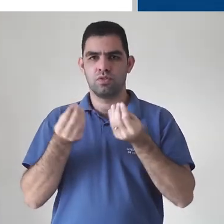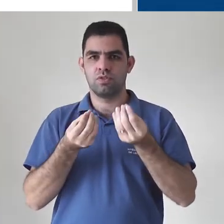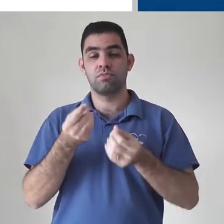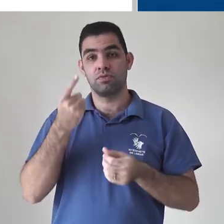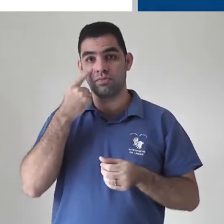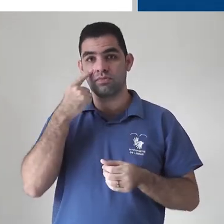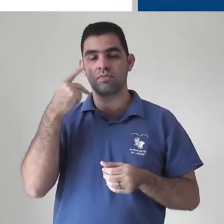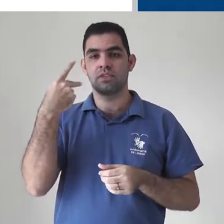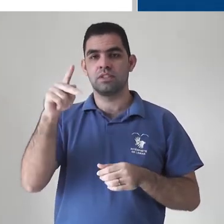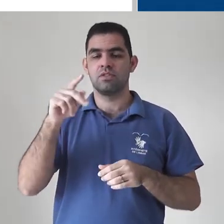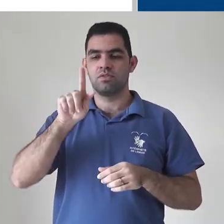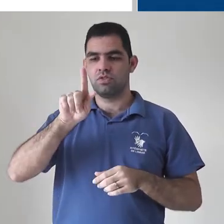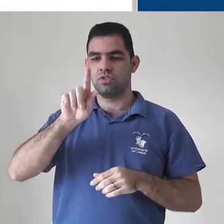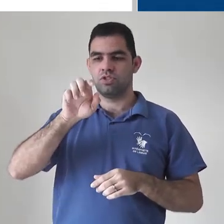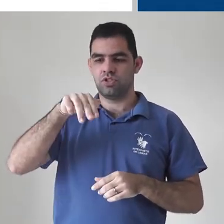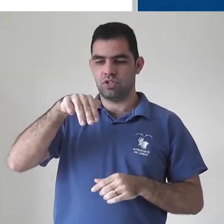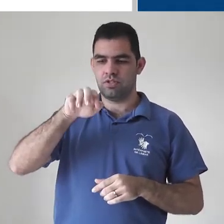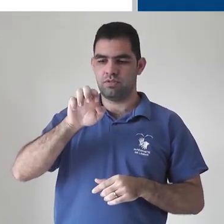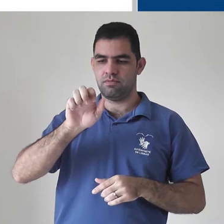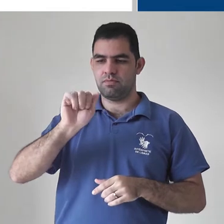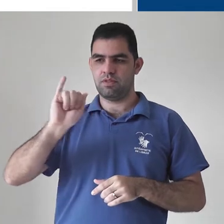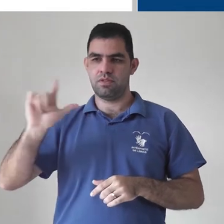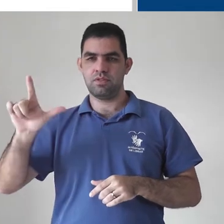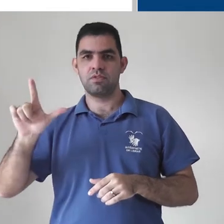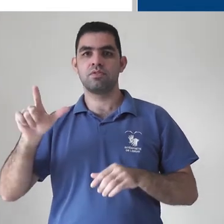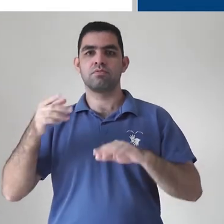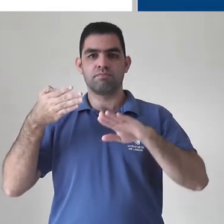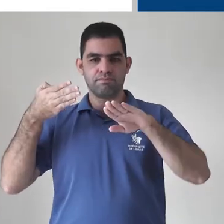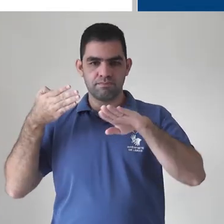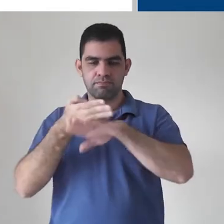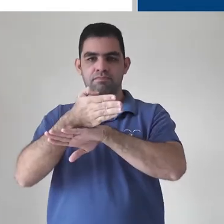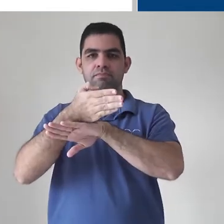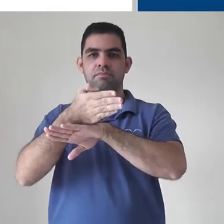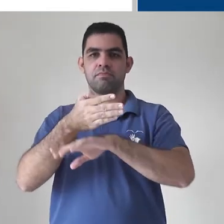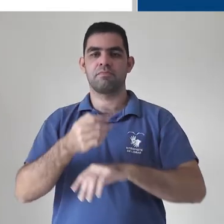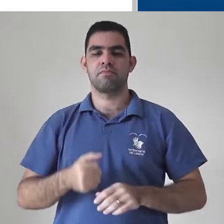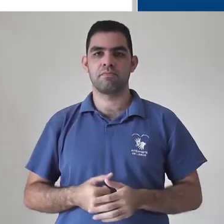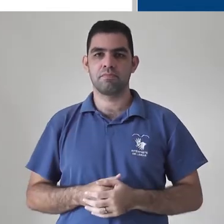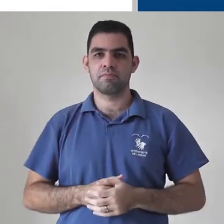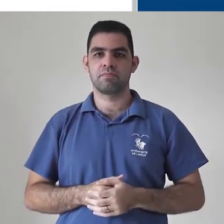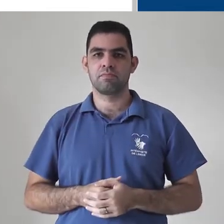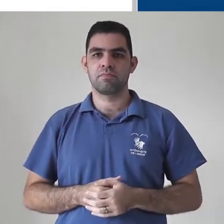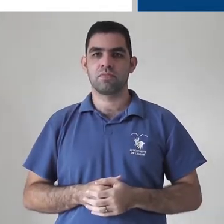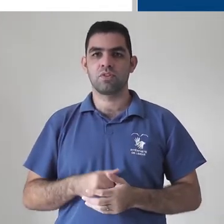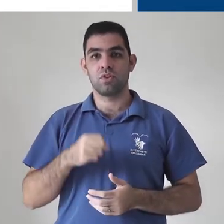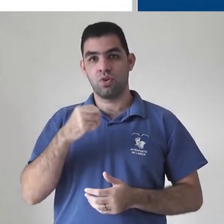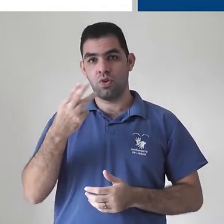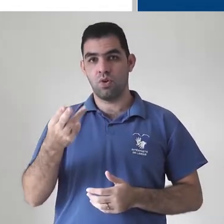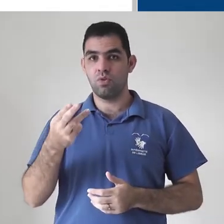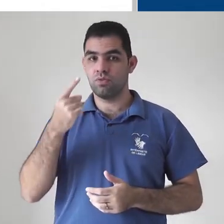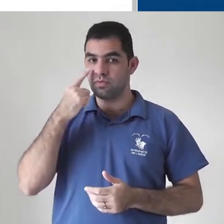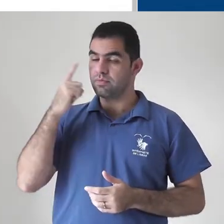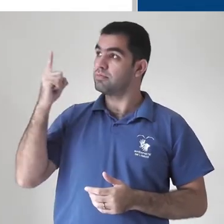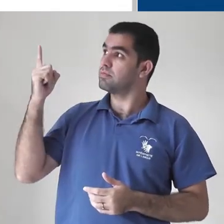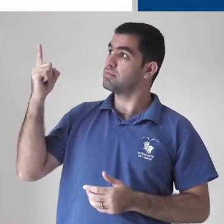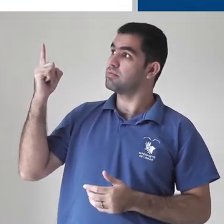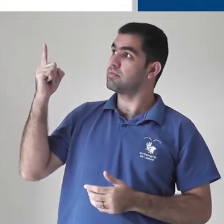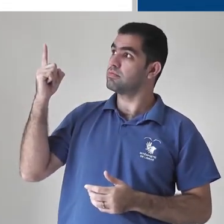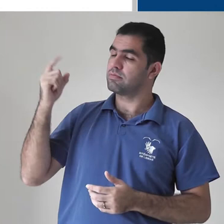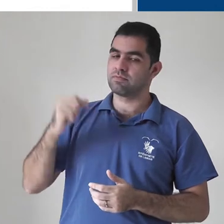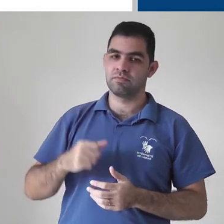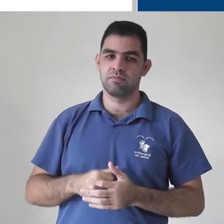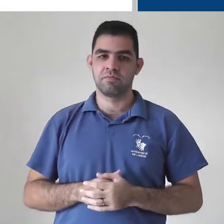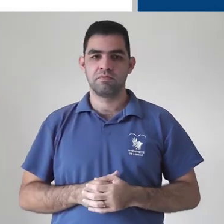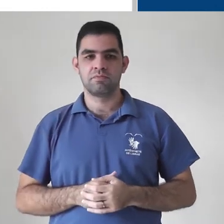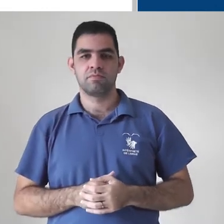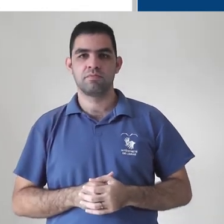necessário que você entre no seu e-mail Google pelo meio.google.com ou clicando no segundo ícone do canto